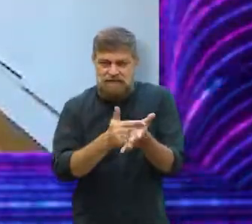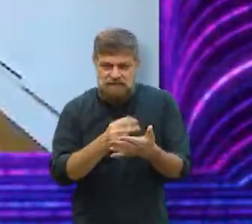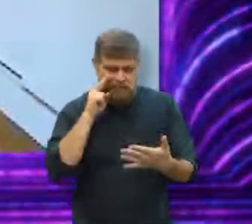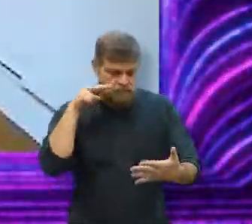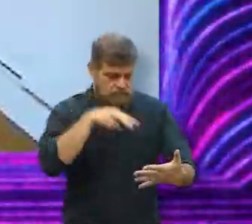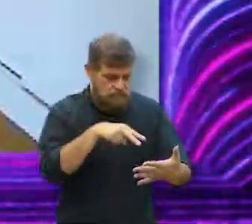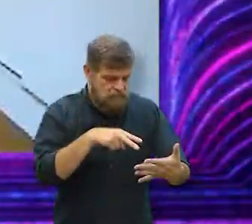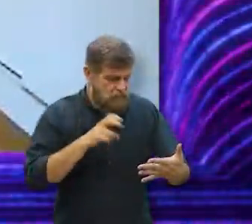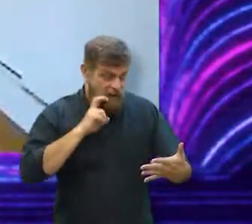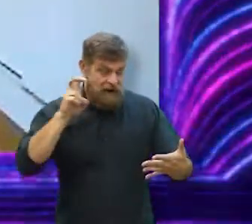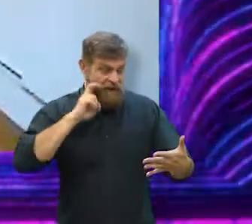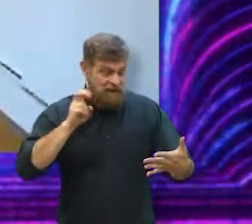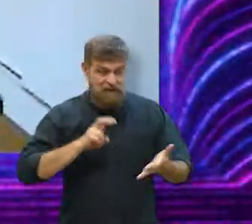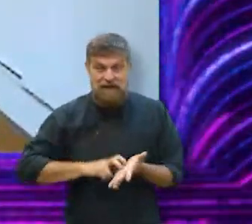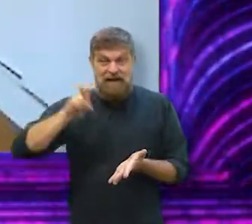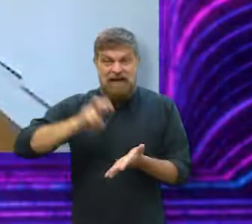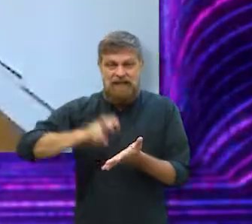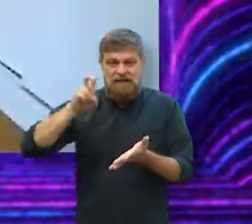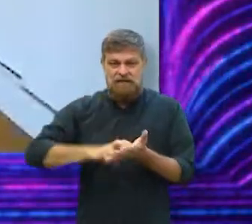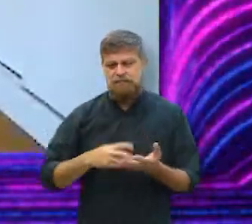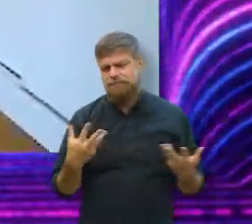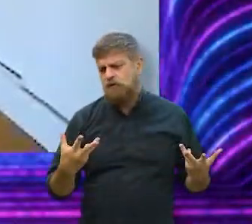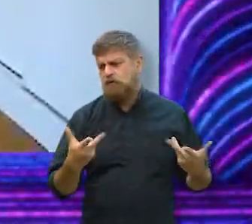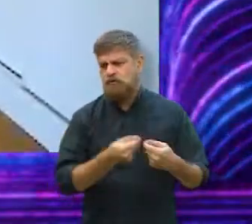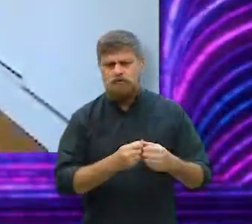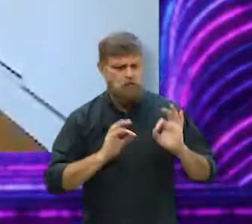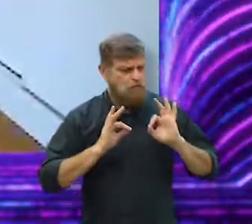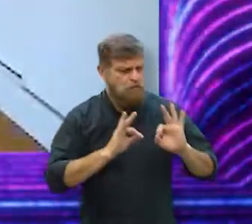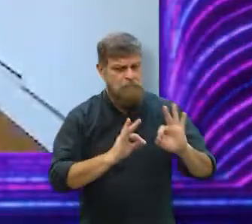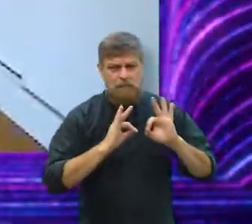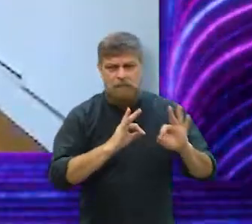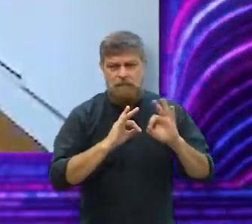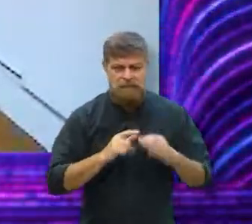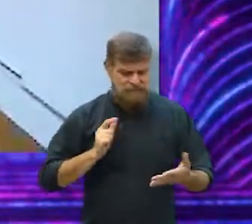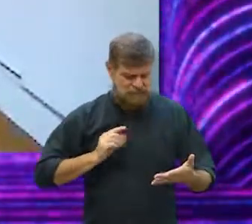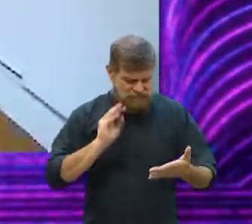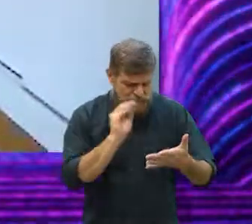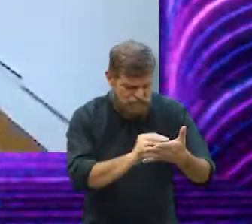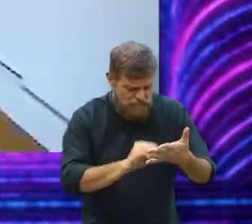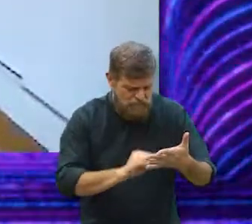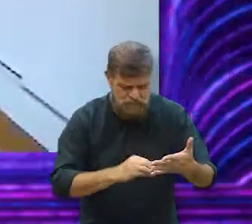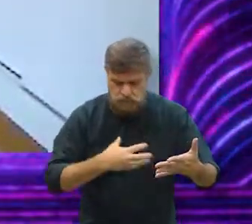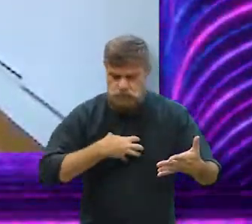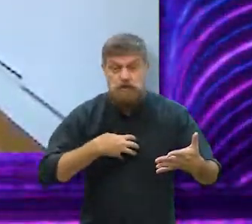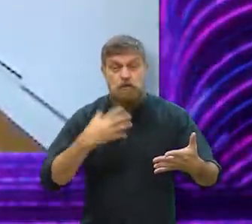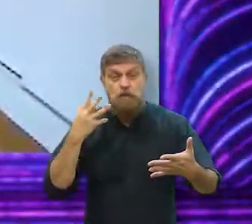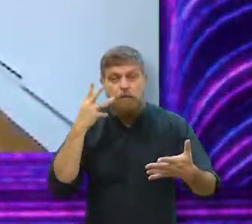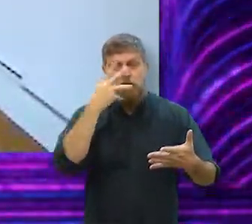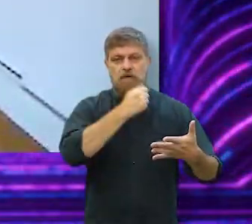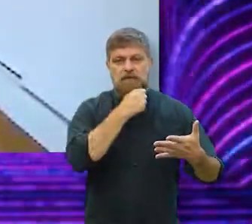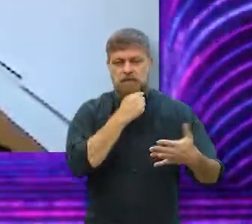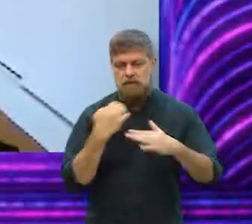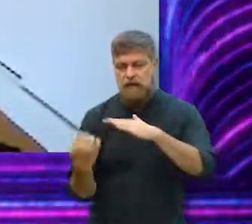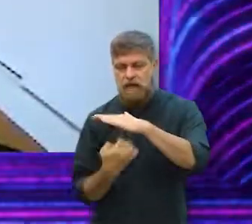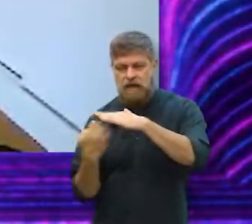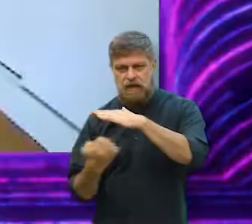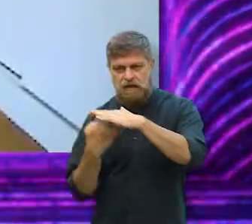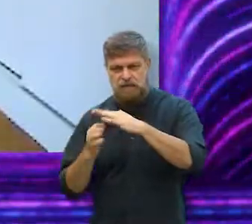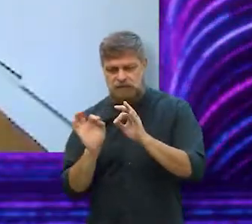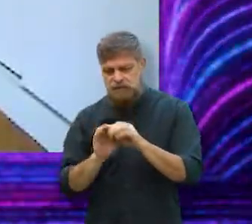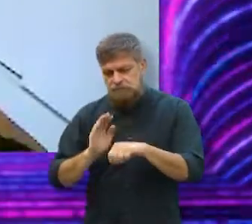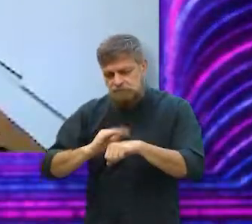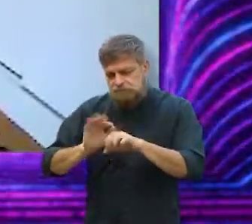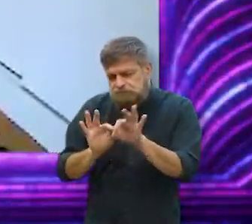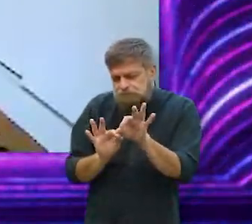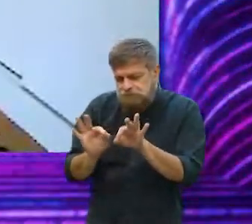assim, eu dei um pulo, eu gritei de alegria, porque ficou muito maravilhoso, assim, ela conseguiu traduzir de um jeito muito bonito. A editora fez um trabalho muito